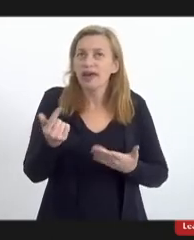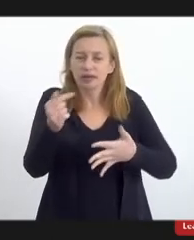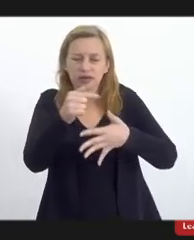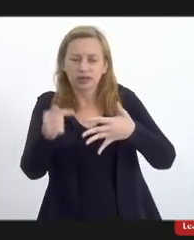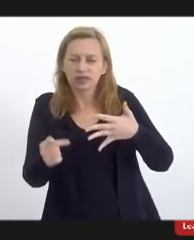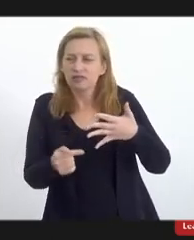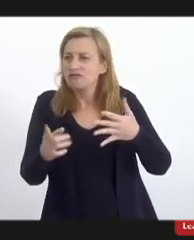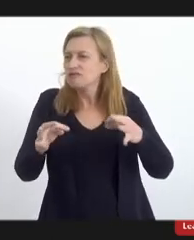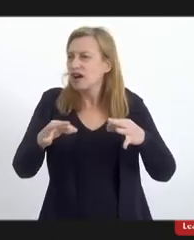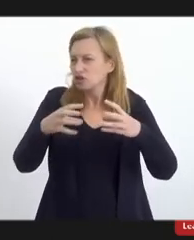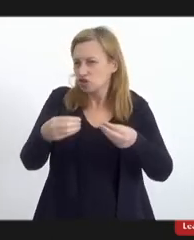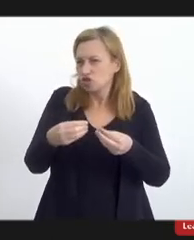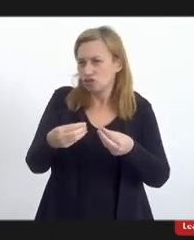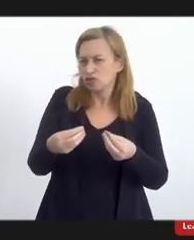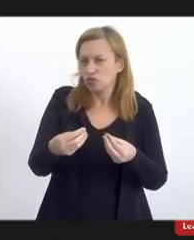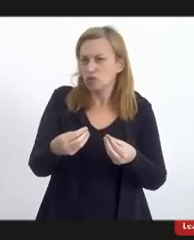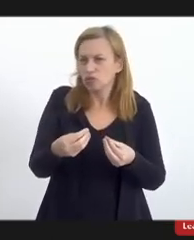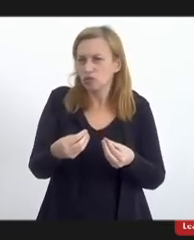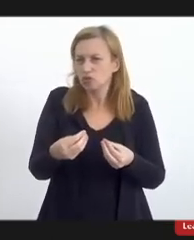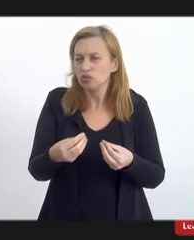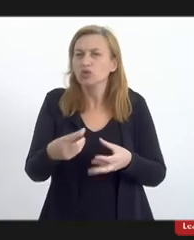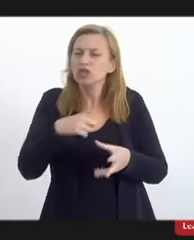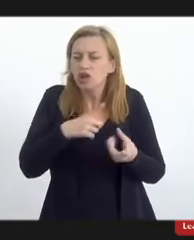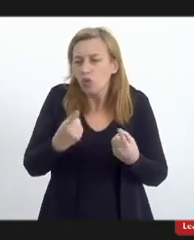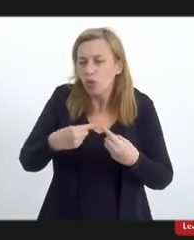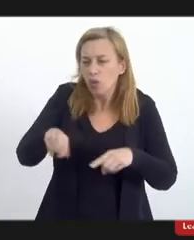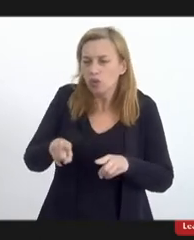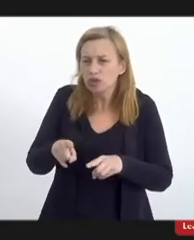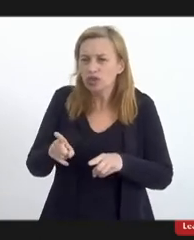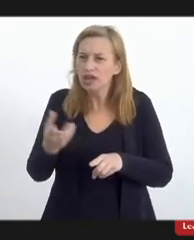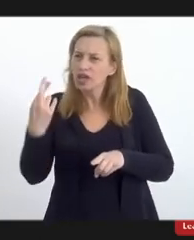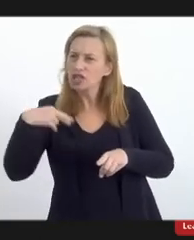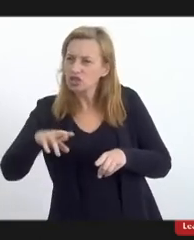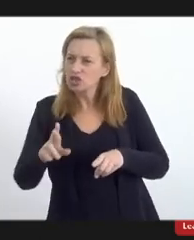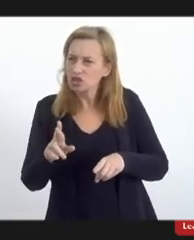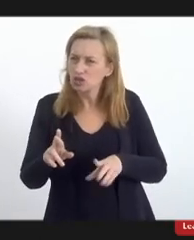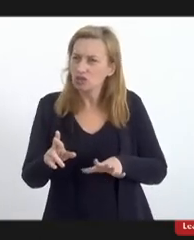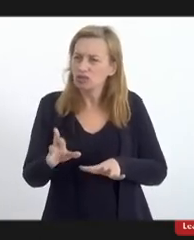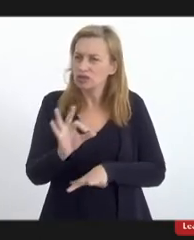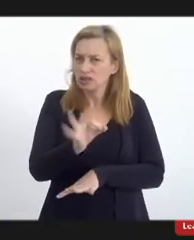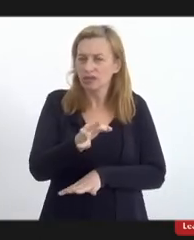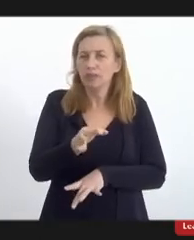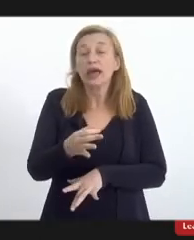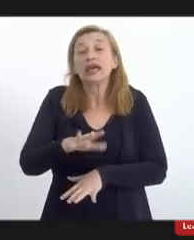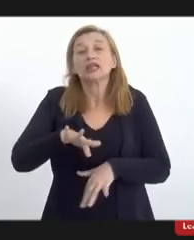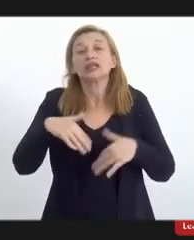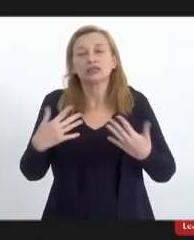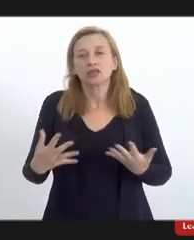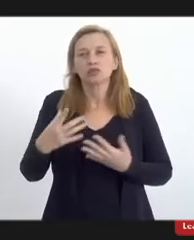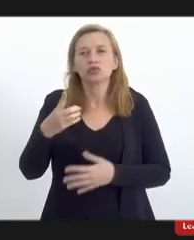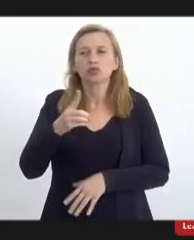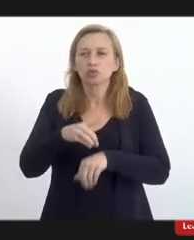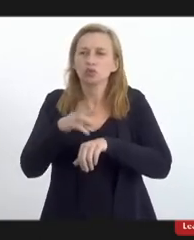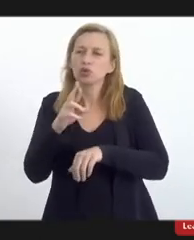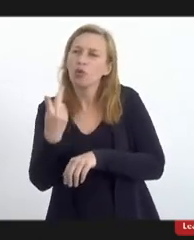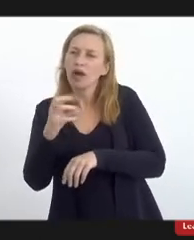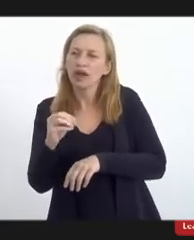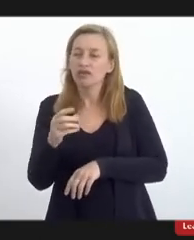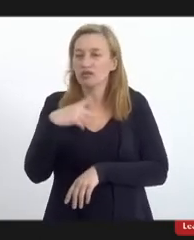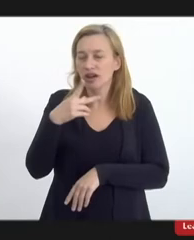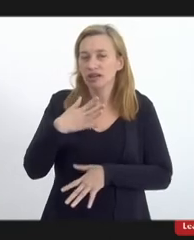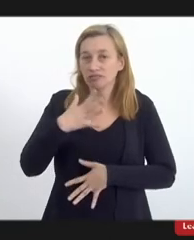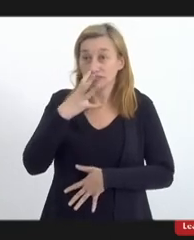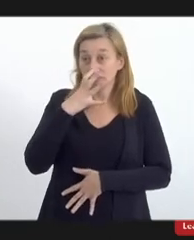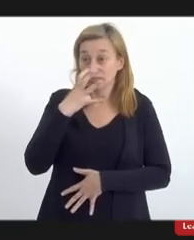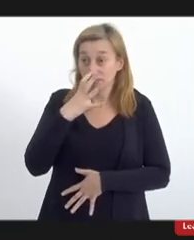transcendem o ato da intolerância do preconceito propriamente de então doutor Edson reitero aqui minha admiração meu